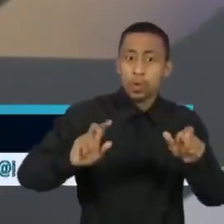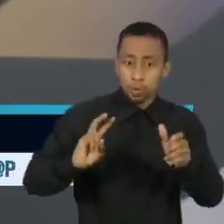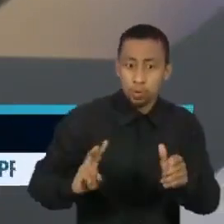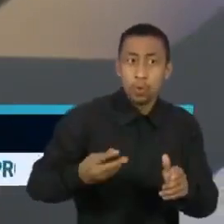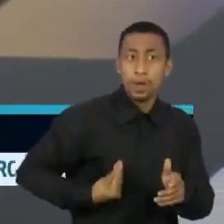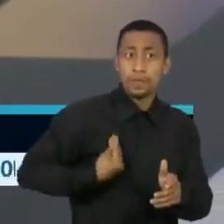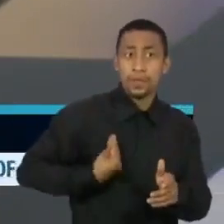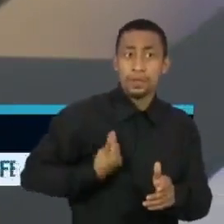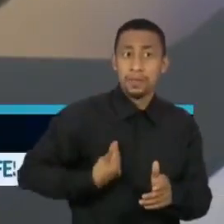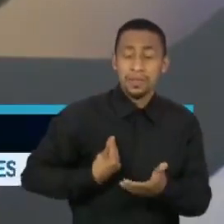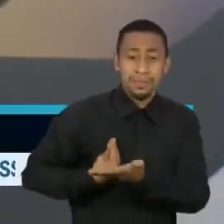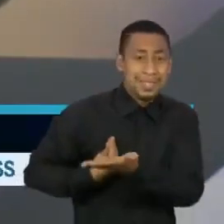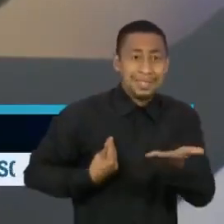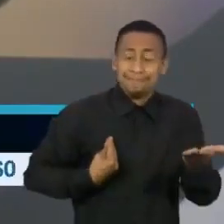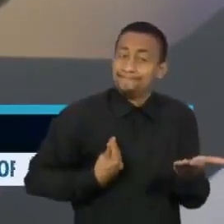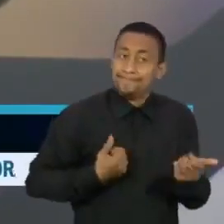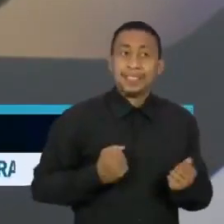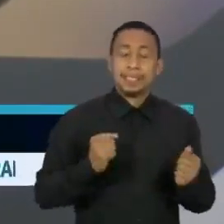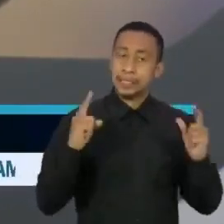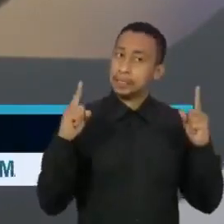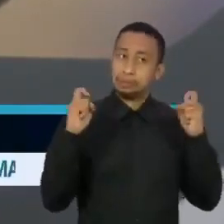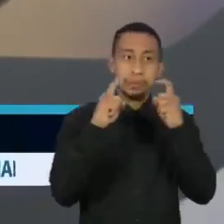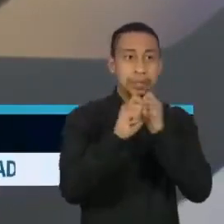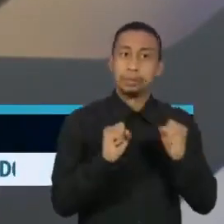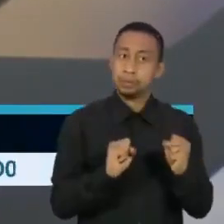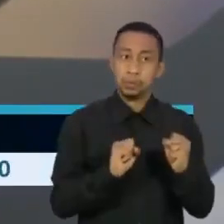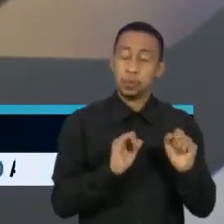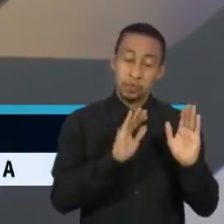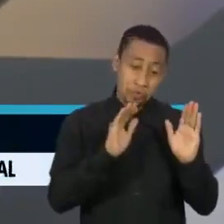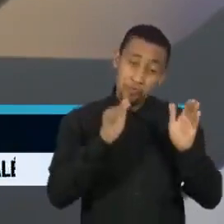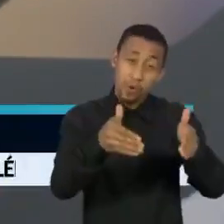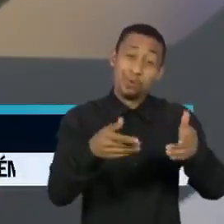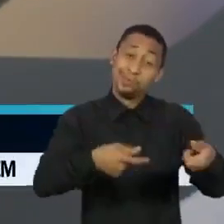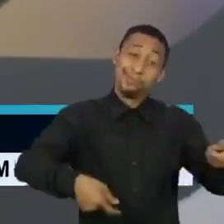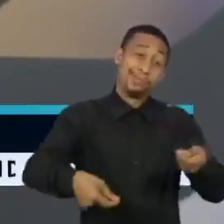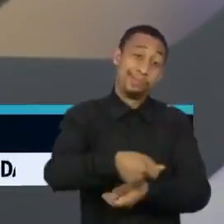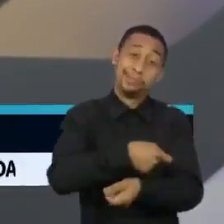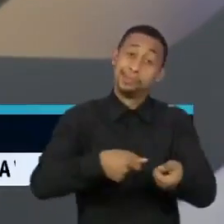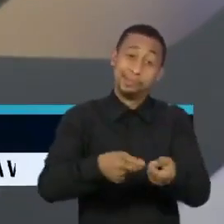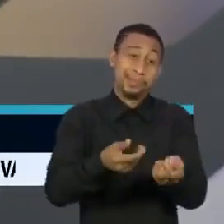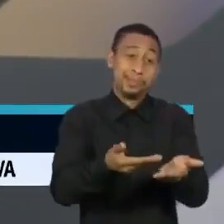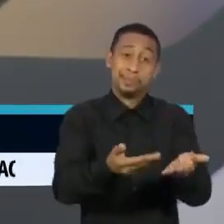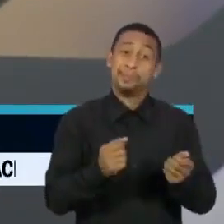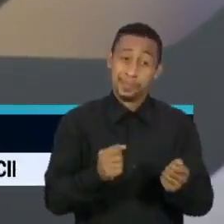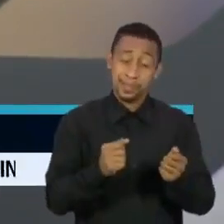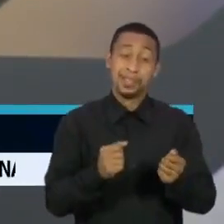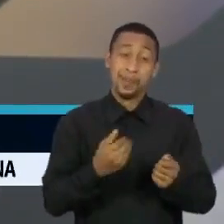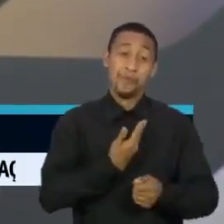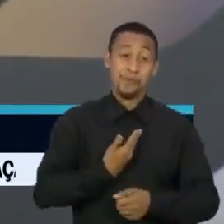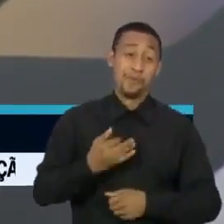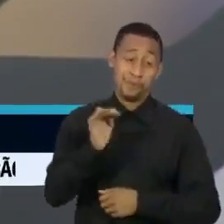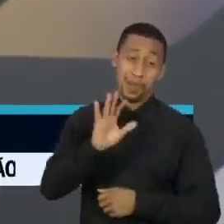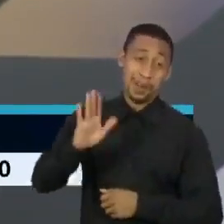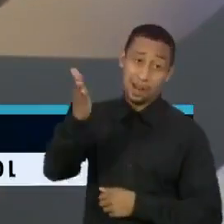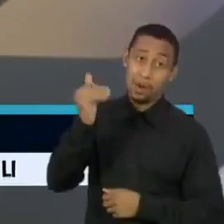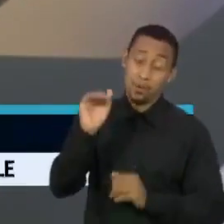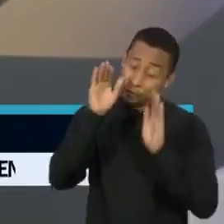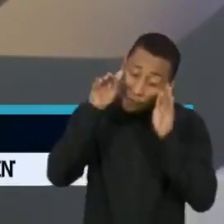pandemia, só mostra, infelizmente, qual é o direcionamento do Executivo Federal, infelizmente,